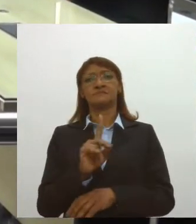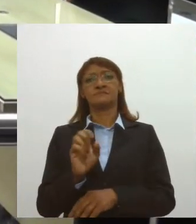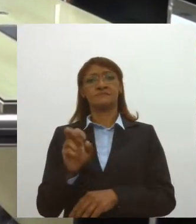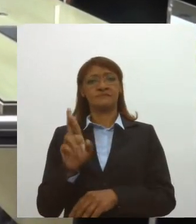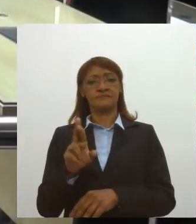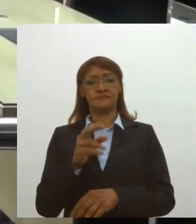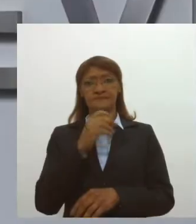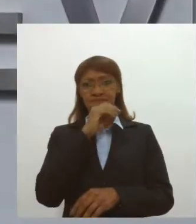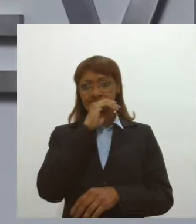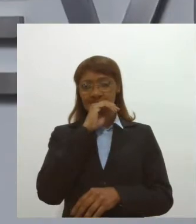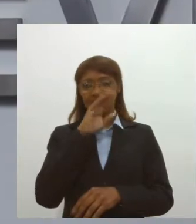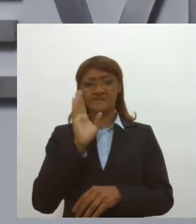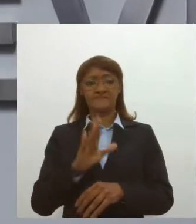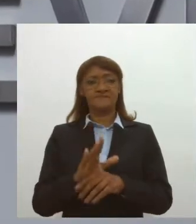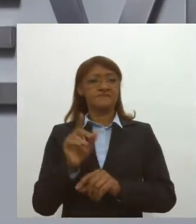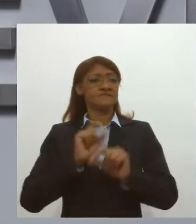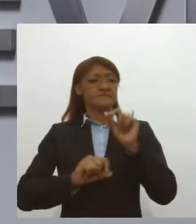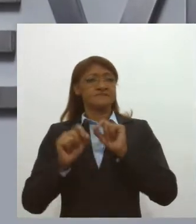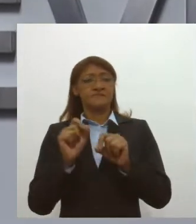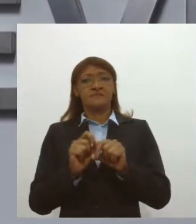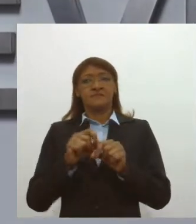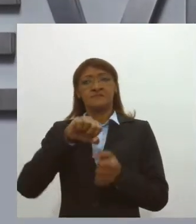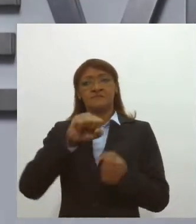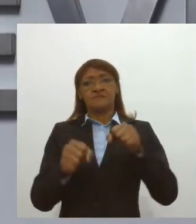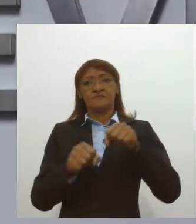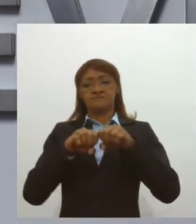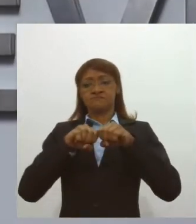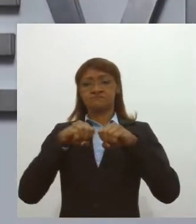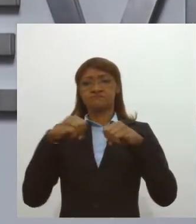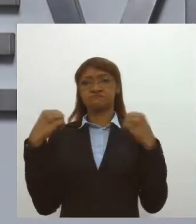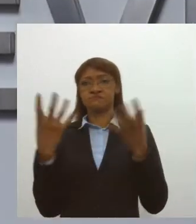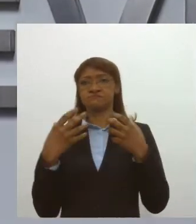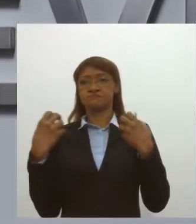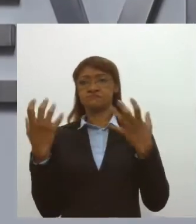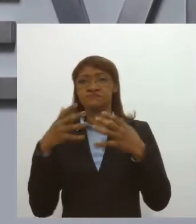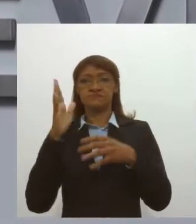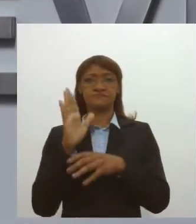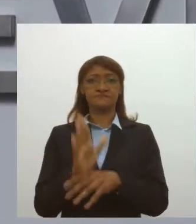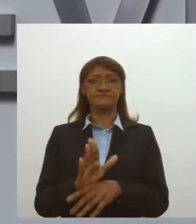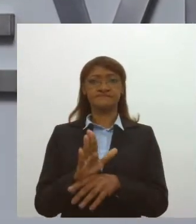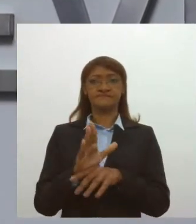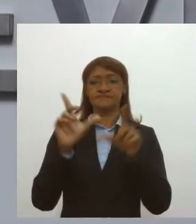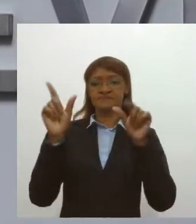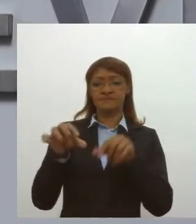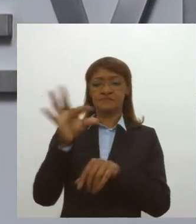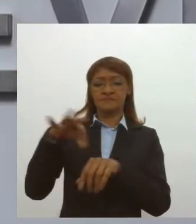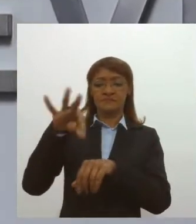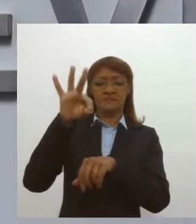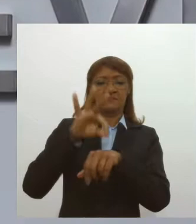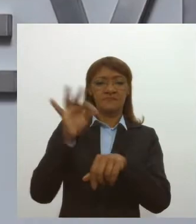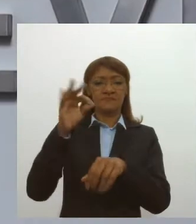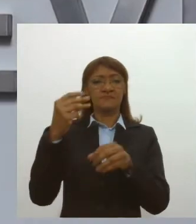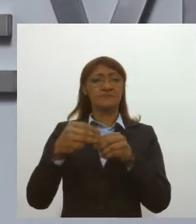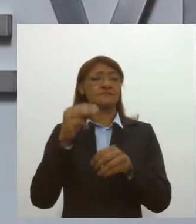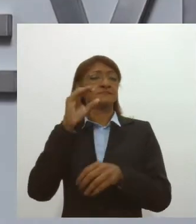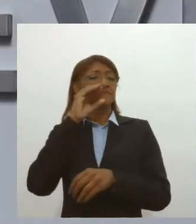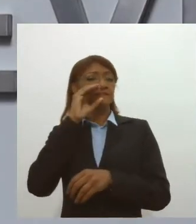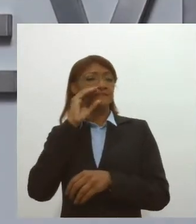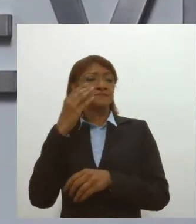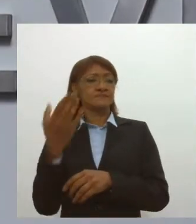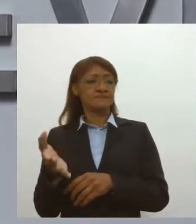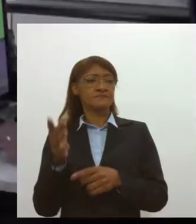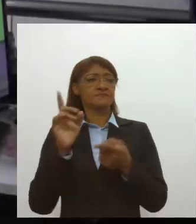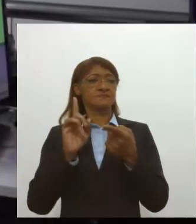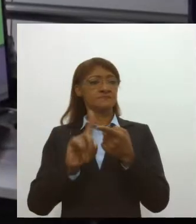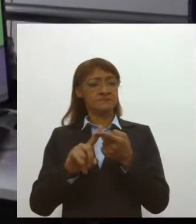O envio de carros fumacê para o enfrentamento ao Aedes aegypti e às muriçocas, no município de Nossa Senhora do Socorro, também